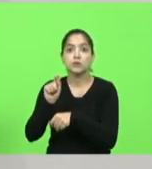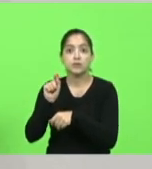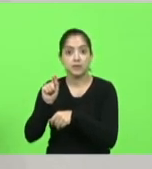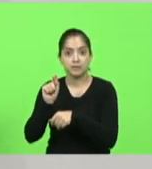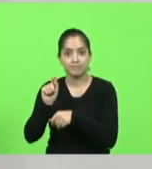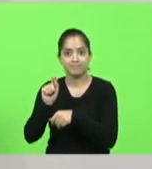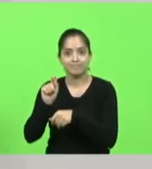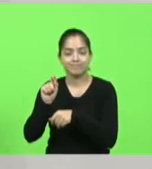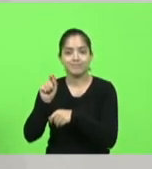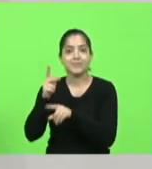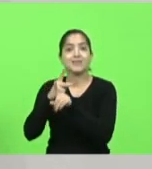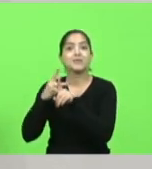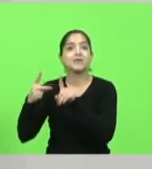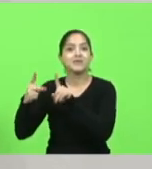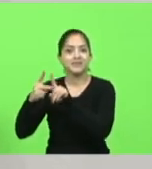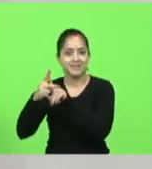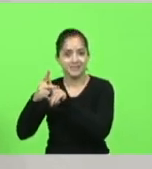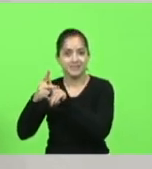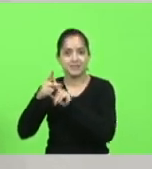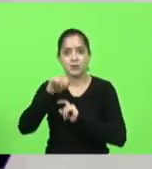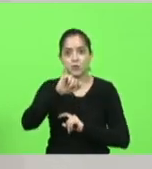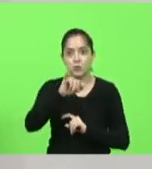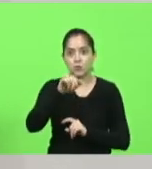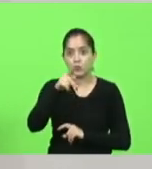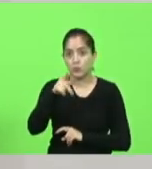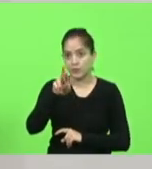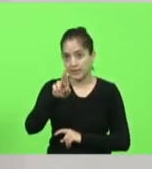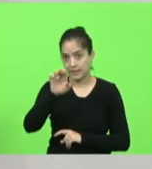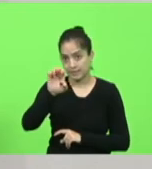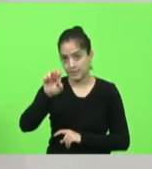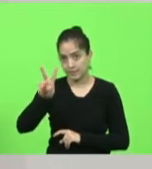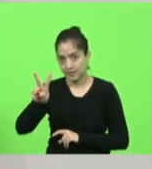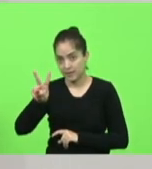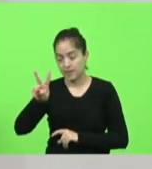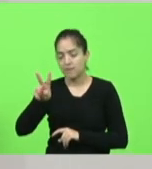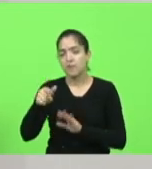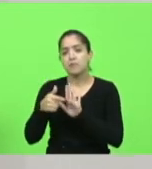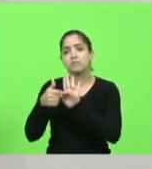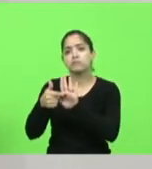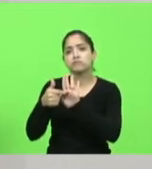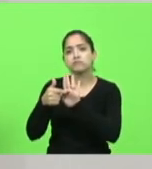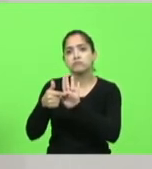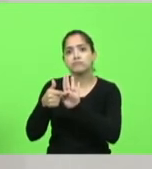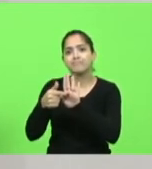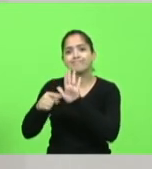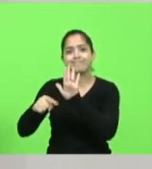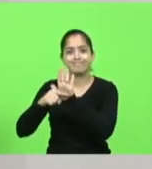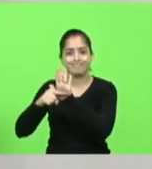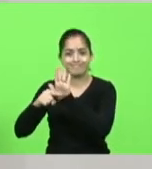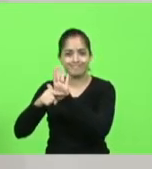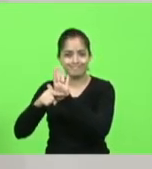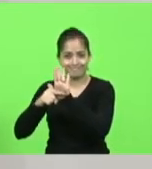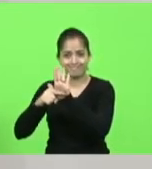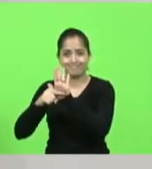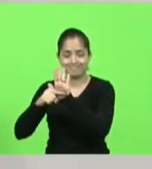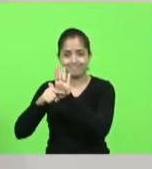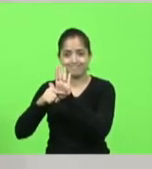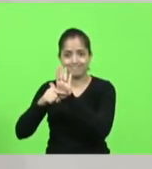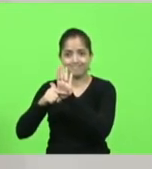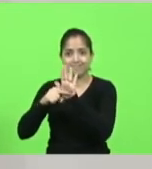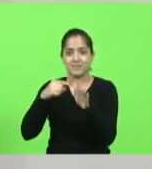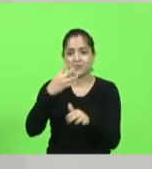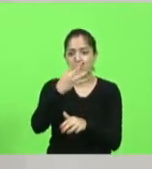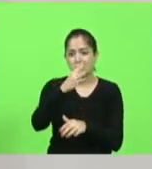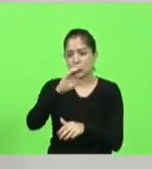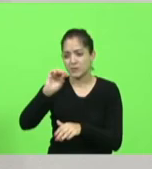Previdência. O Iprev apresentou os quadros da nossa Previdência que são deficitários, sai 400 milhões,